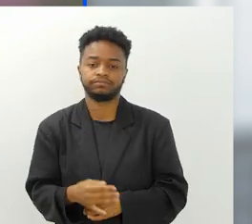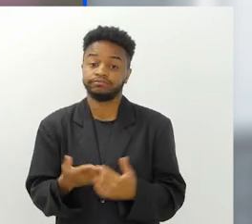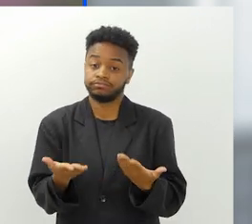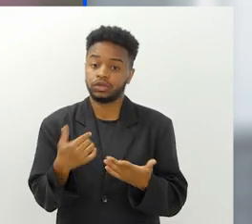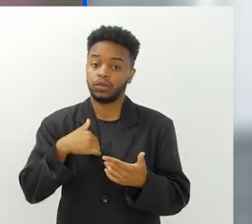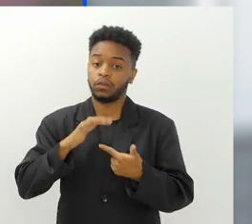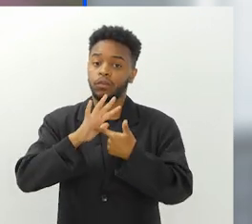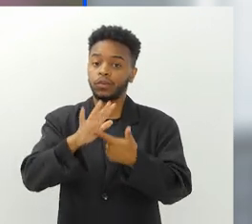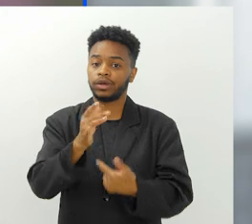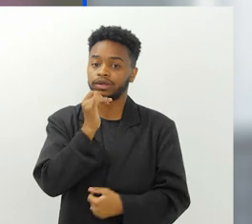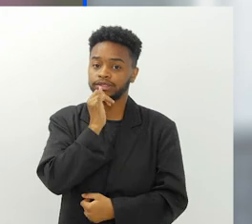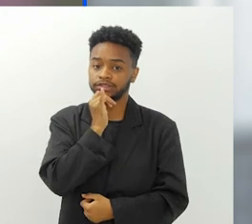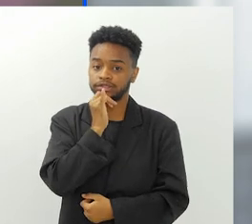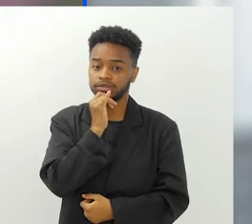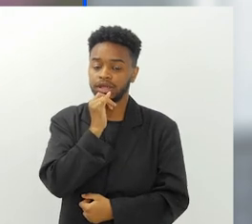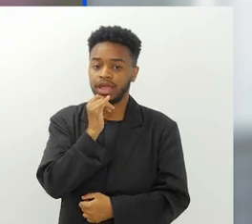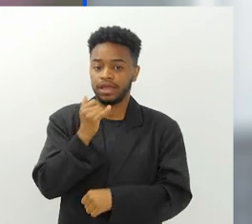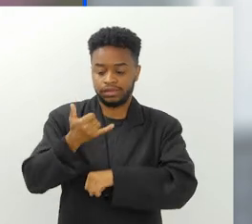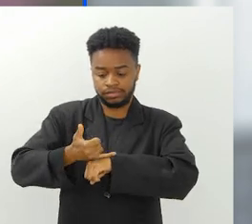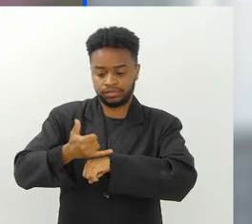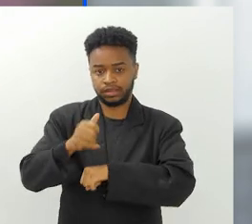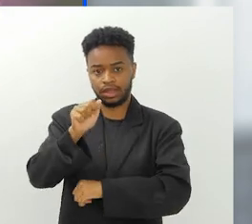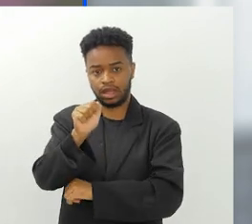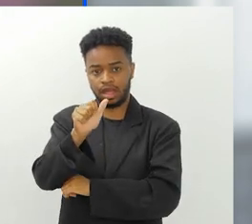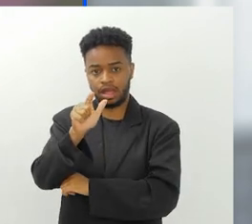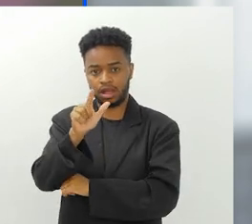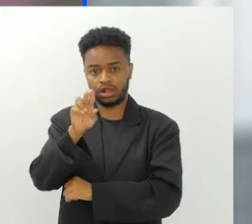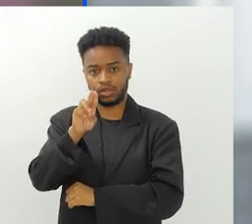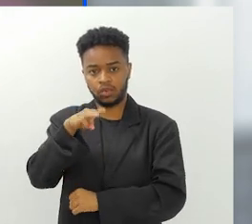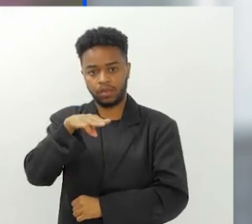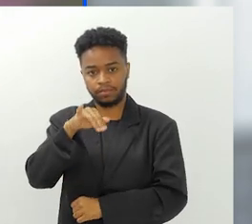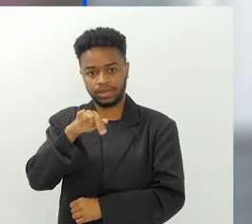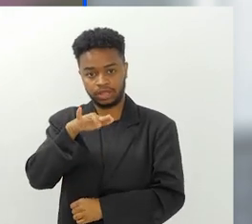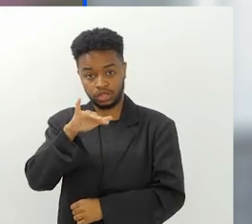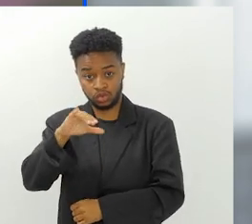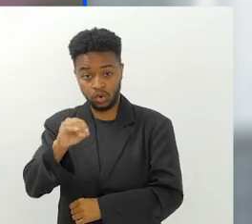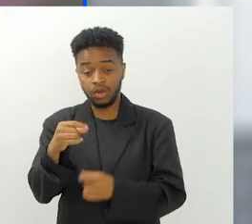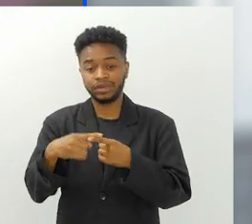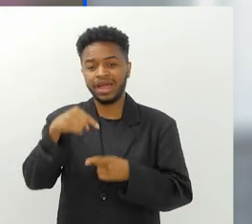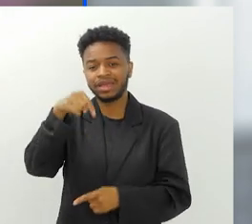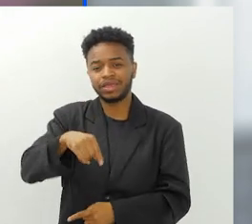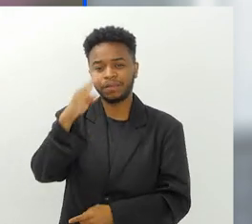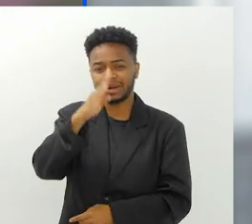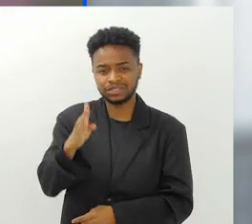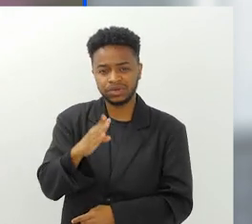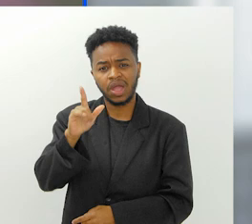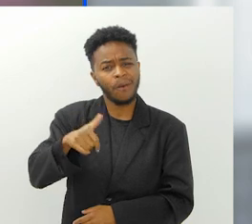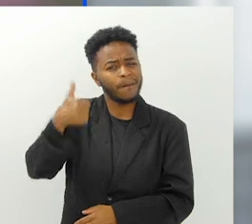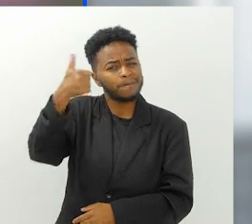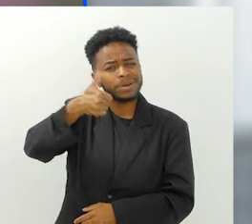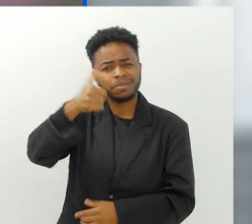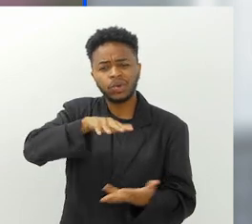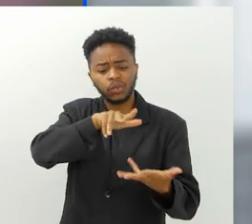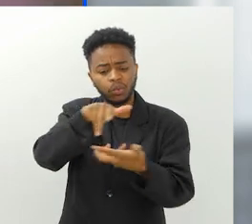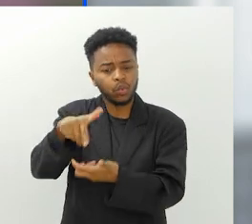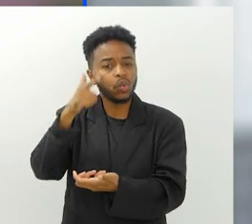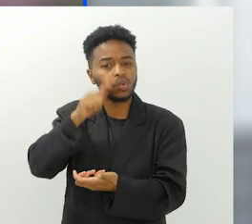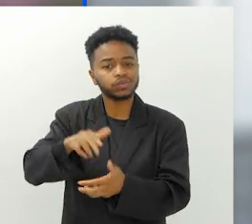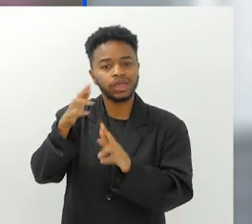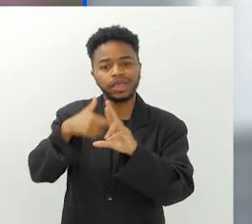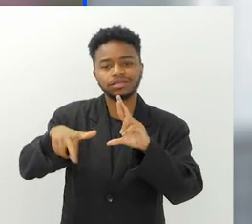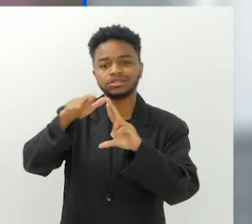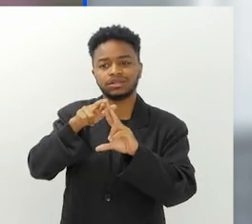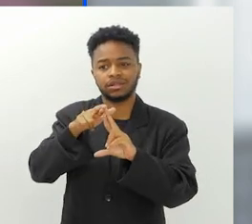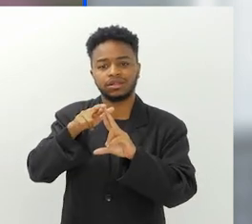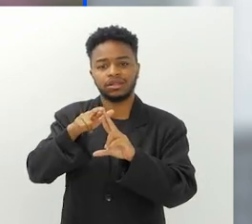por isso. Eu trago aqui um exemplo, que é o exemplo do alumínio, das latinhas de alumínio. O Brasil é recordista mundial em